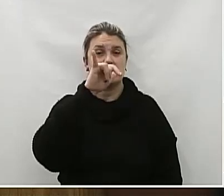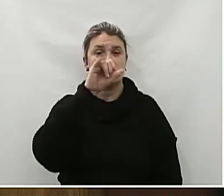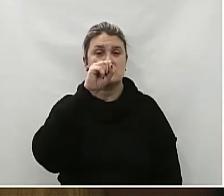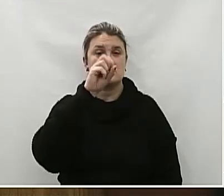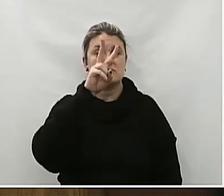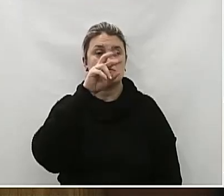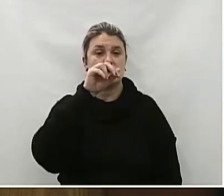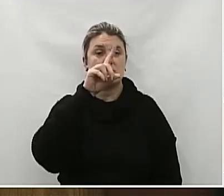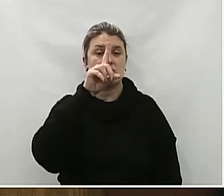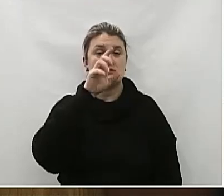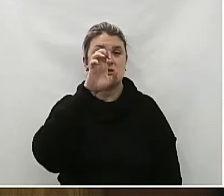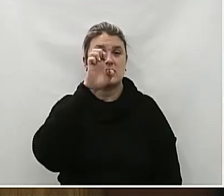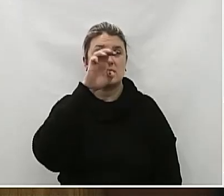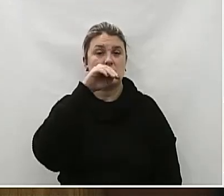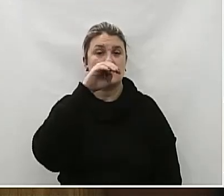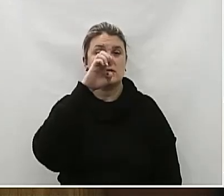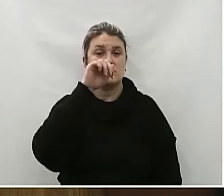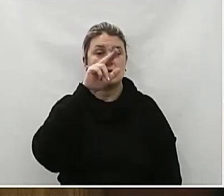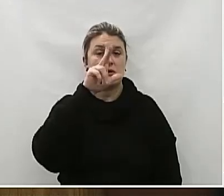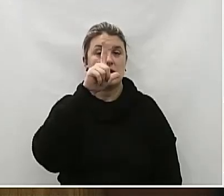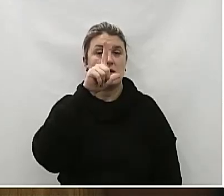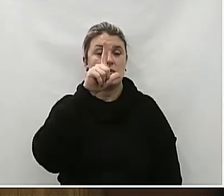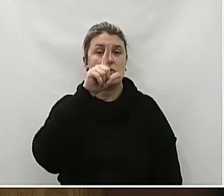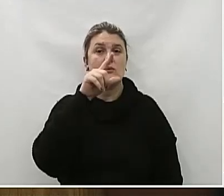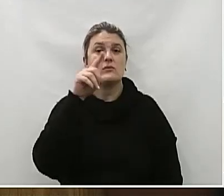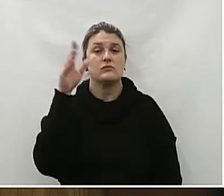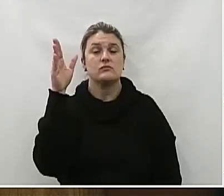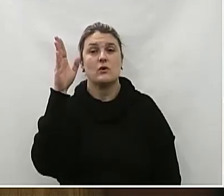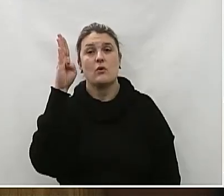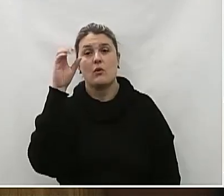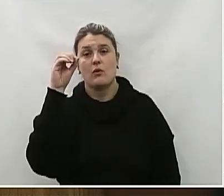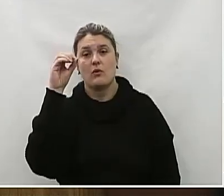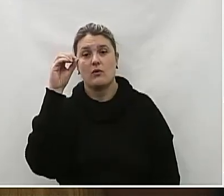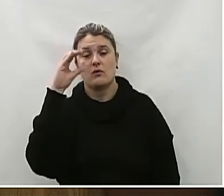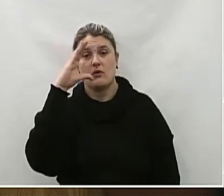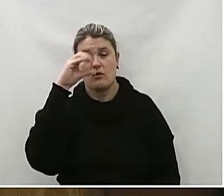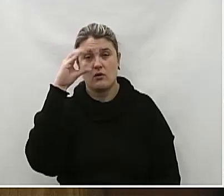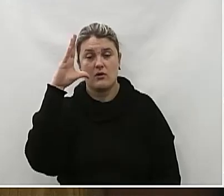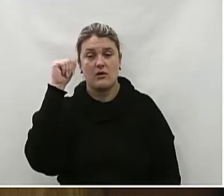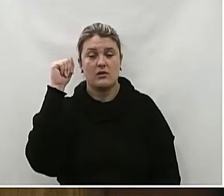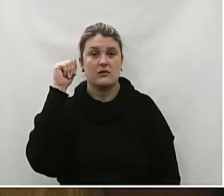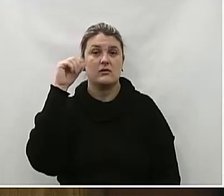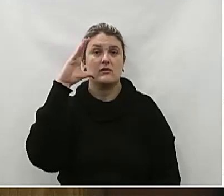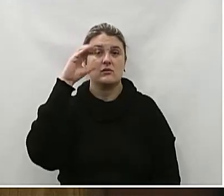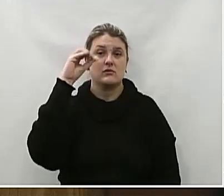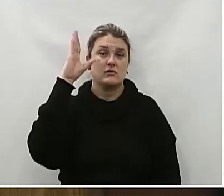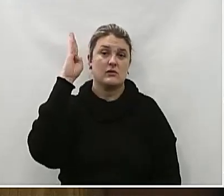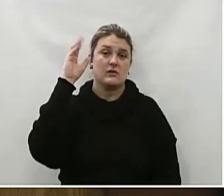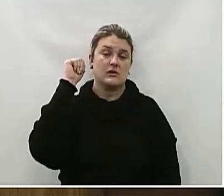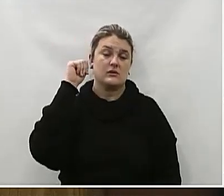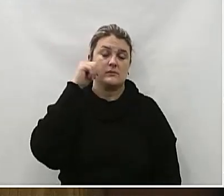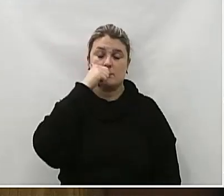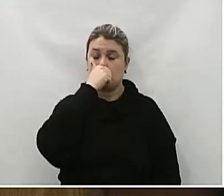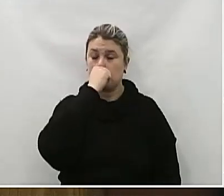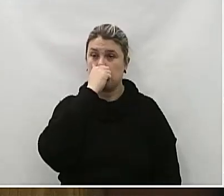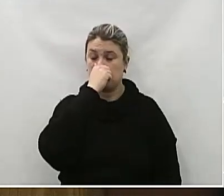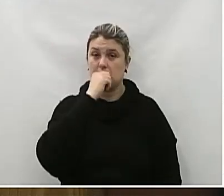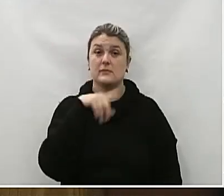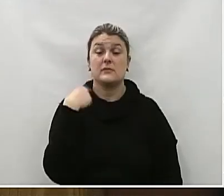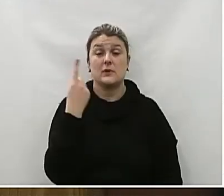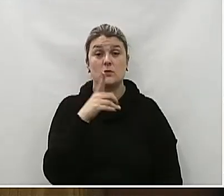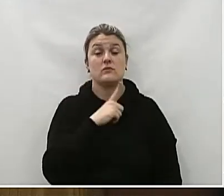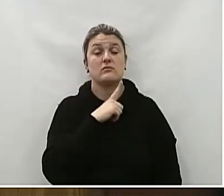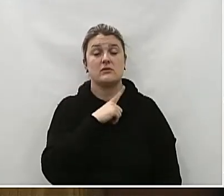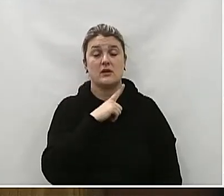Tenente Emanuel Poline De Freitas Cabo Daniel Clemente Pascos Soldado Jefferson Luiz Baiac E Juliano Vitor